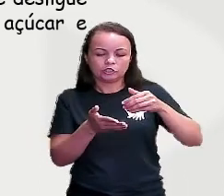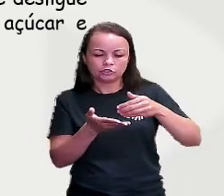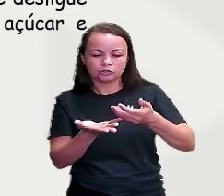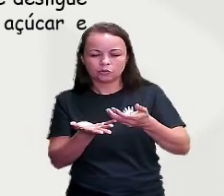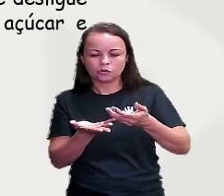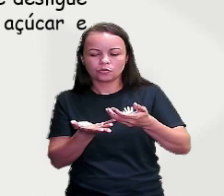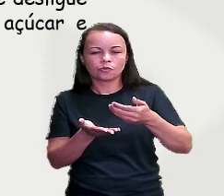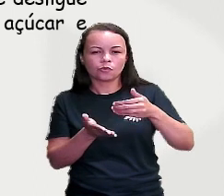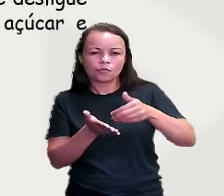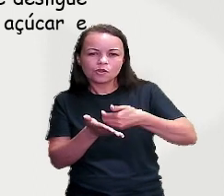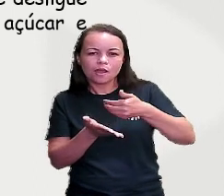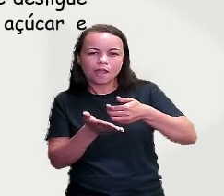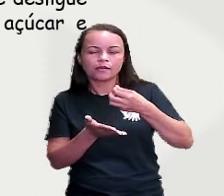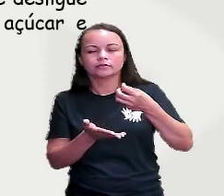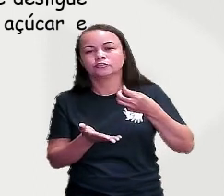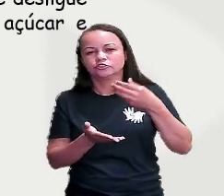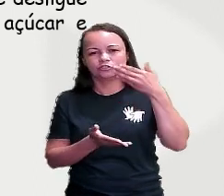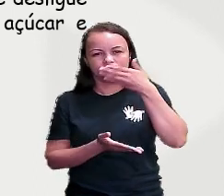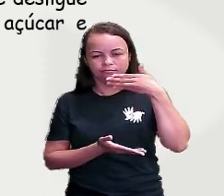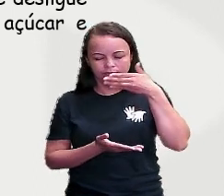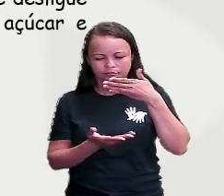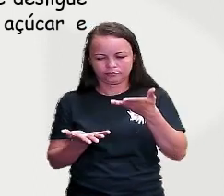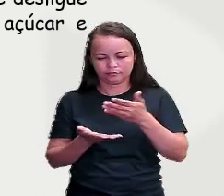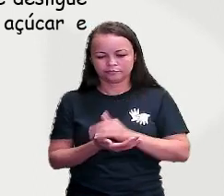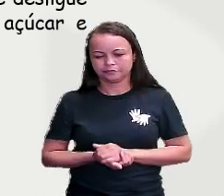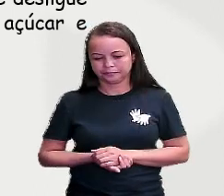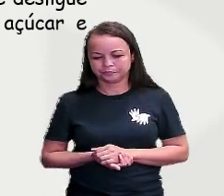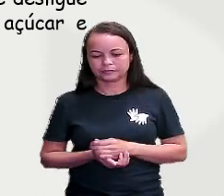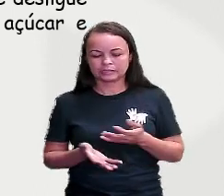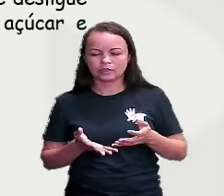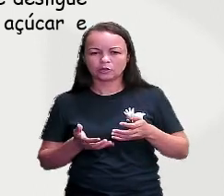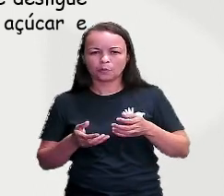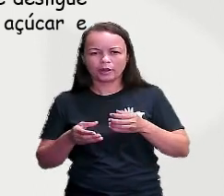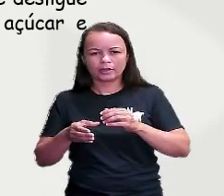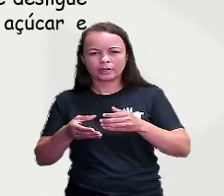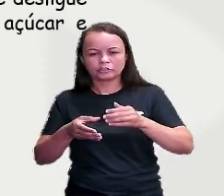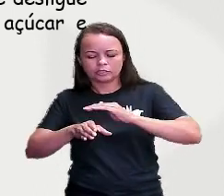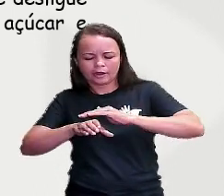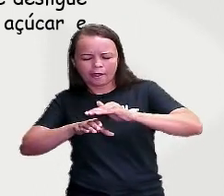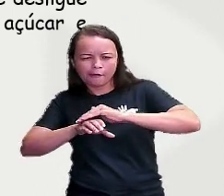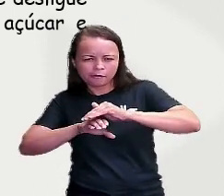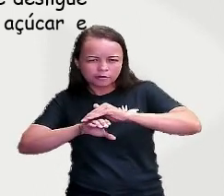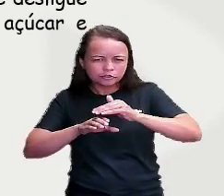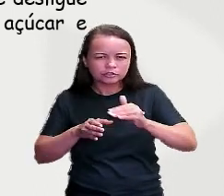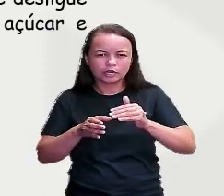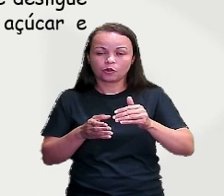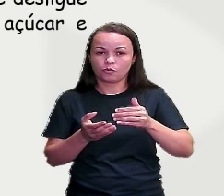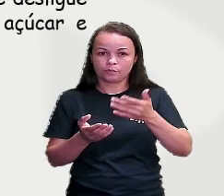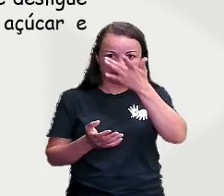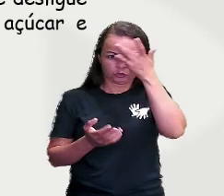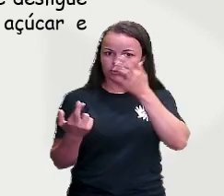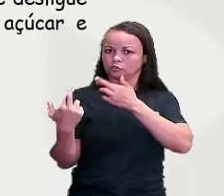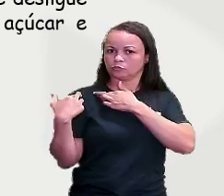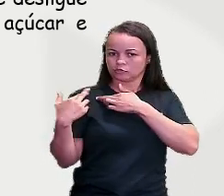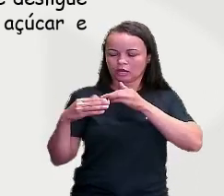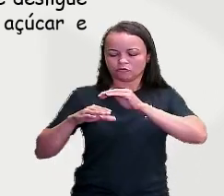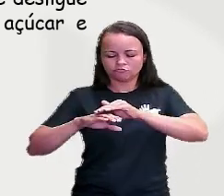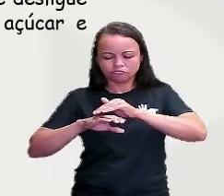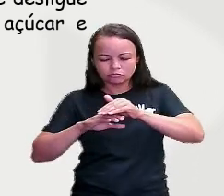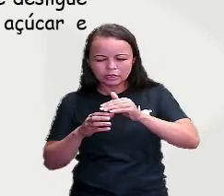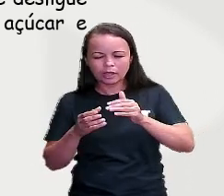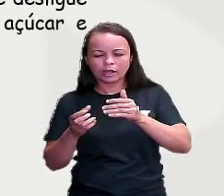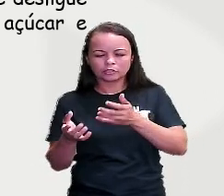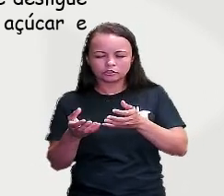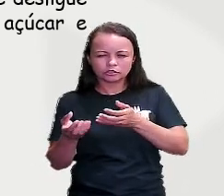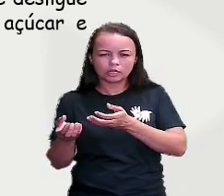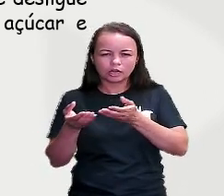aí pra um adulto descascar. Coloca as cascas em uma panela com água e peça a ajuda de um adulto para levá-la ao fogo novamente, se